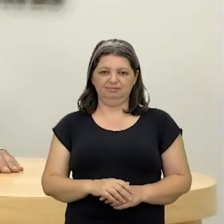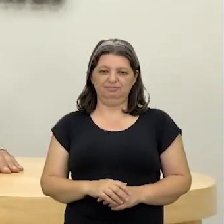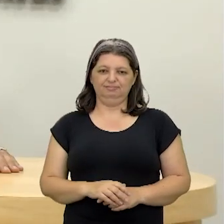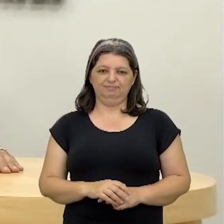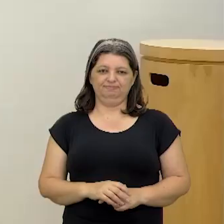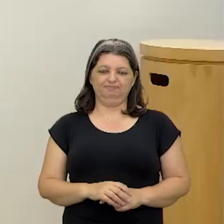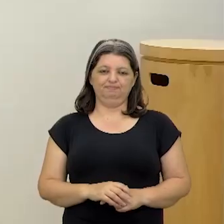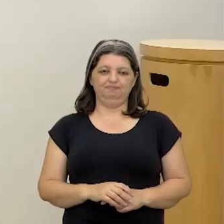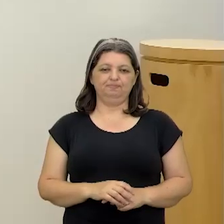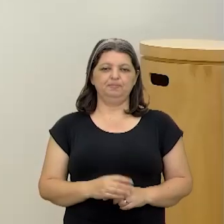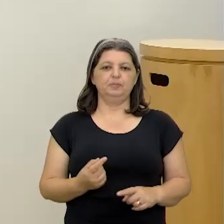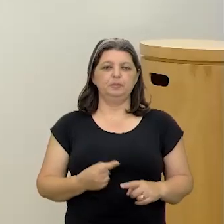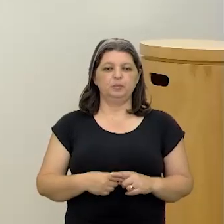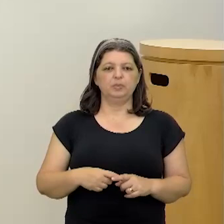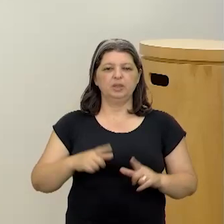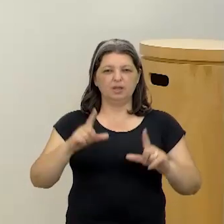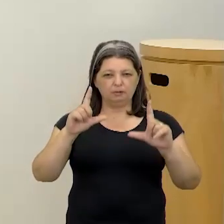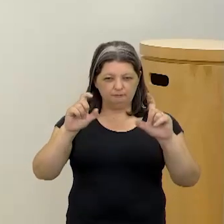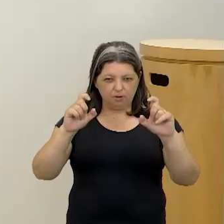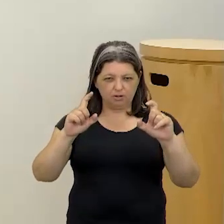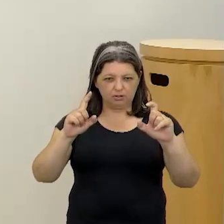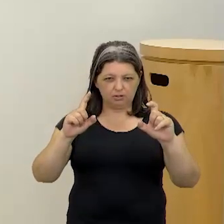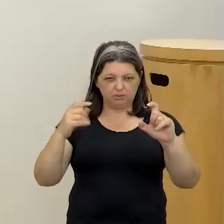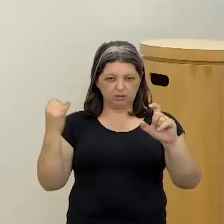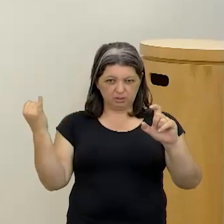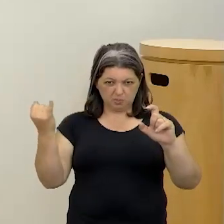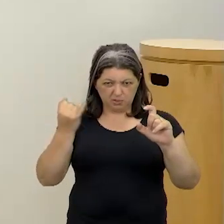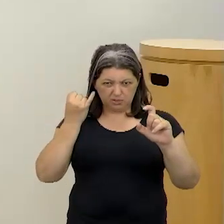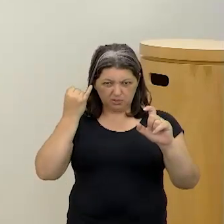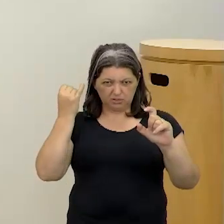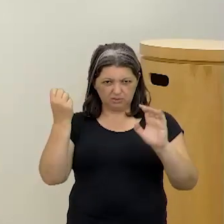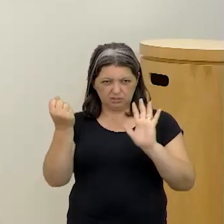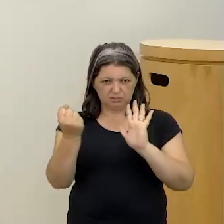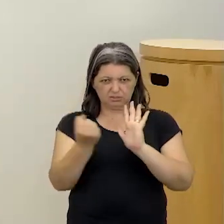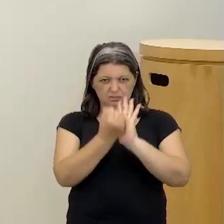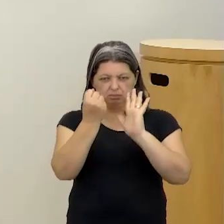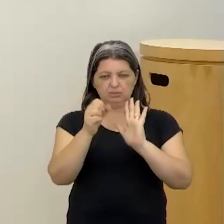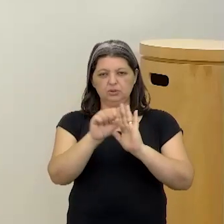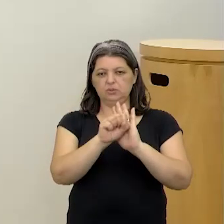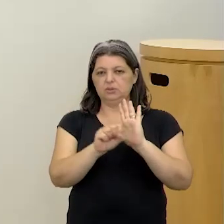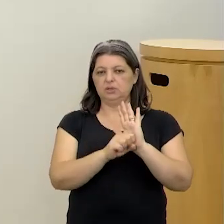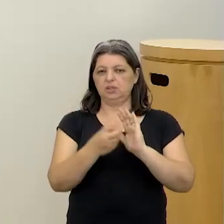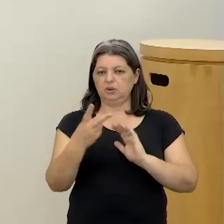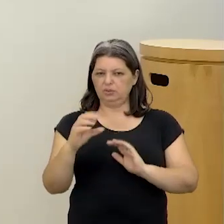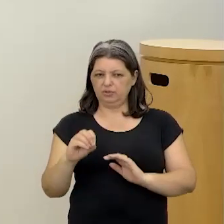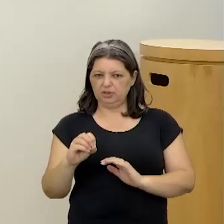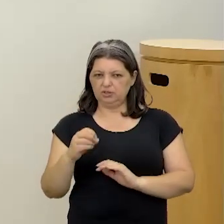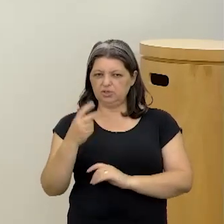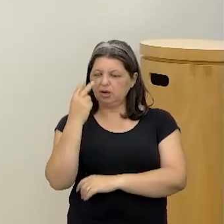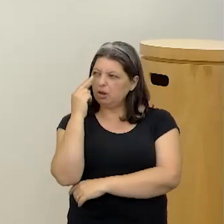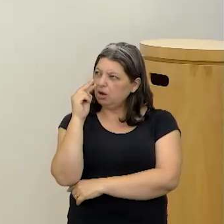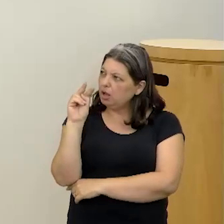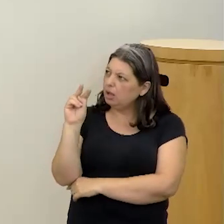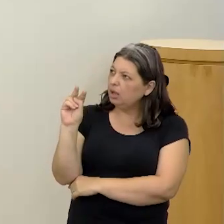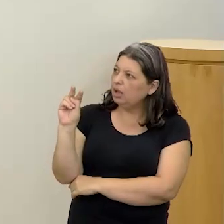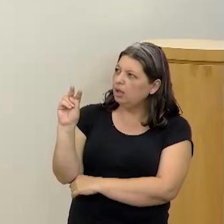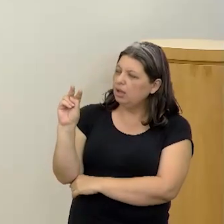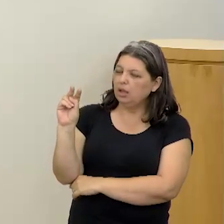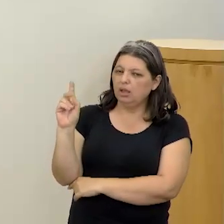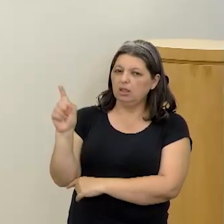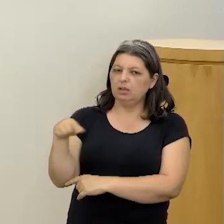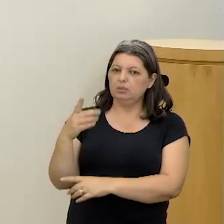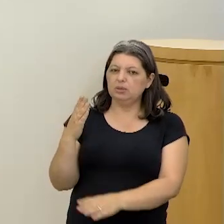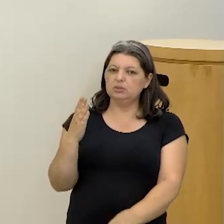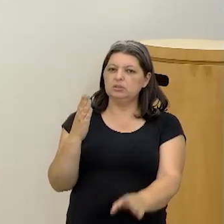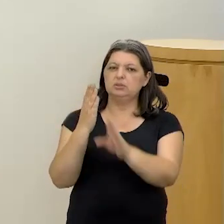O Che Guevara, inclusive, é dono daquela foto icônica, a foto mais reproduzida do século XX, dele olhando o horizonte, depois de ter